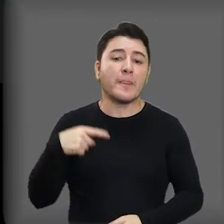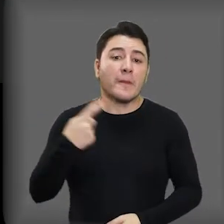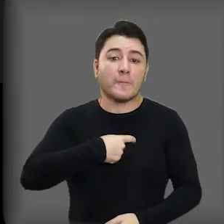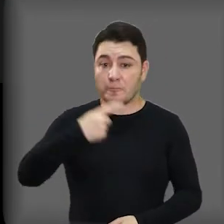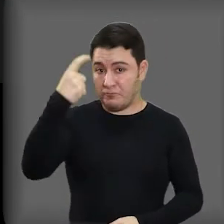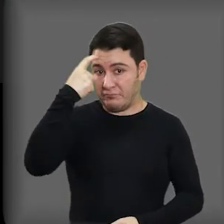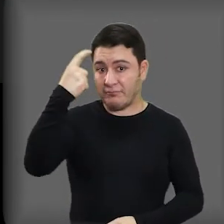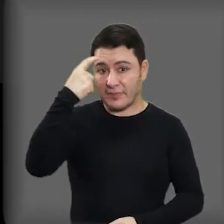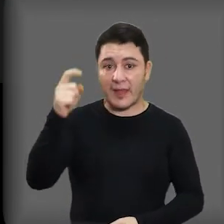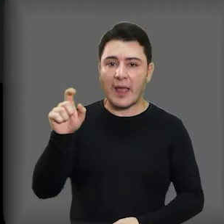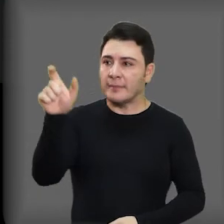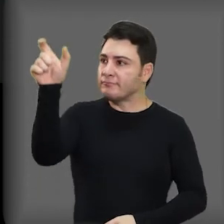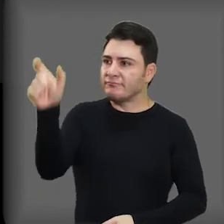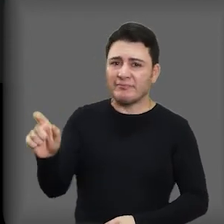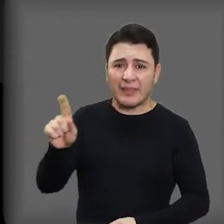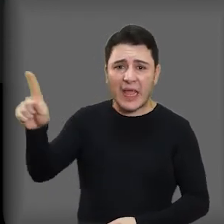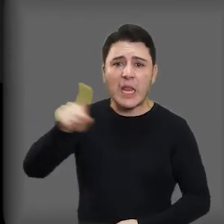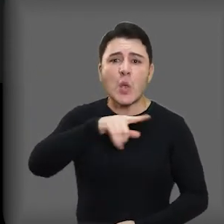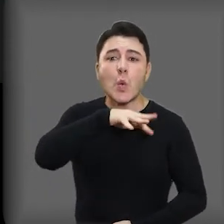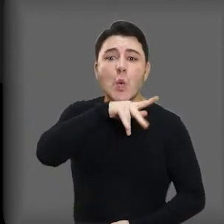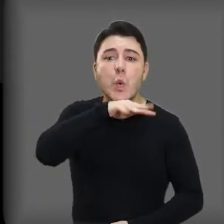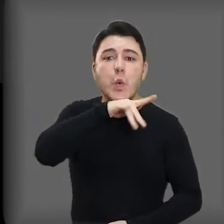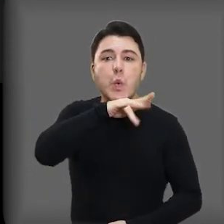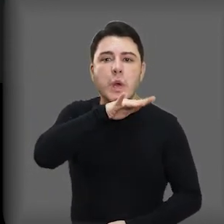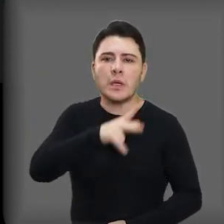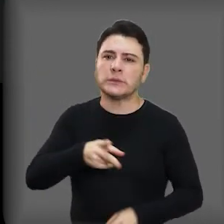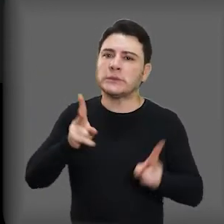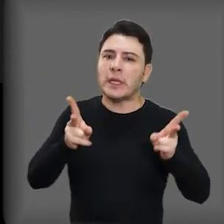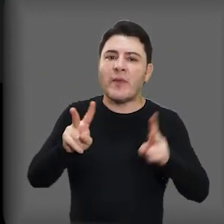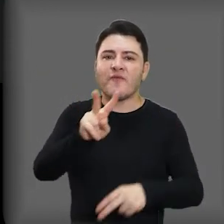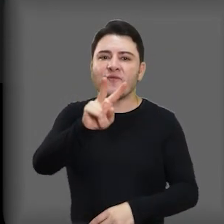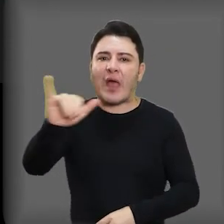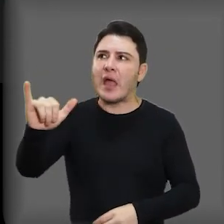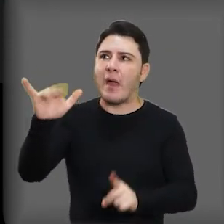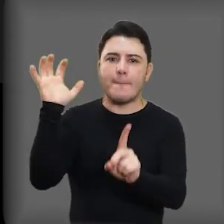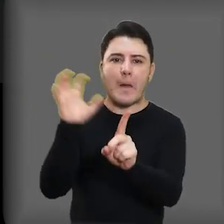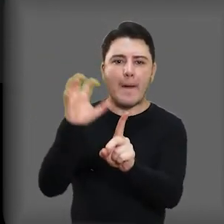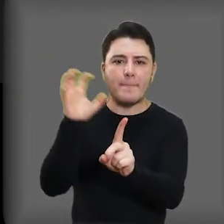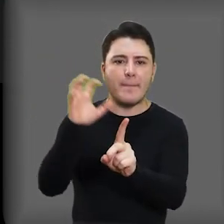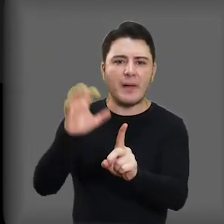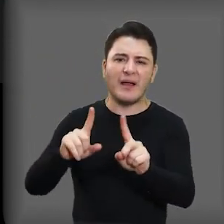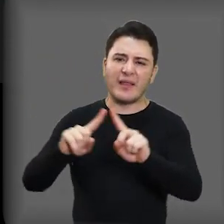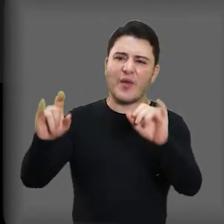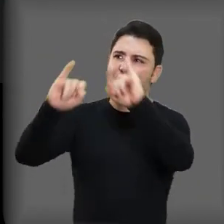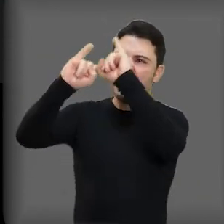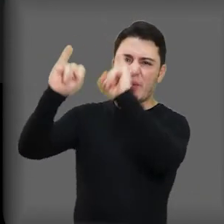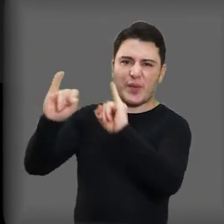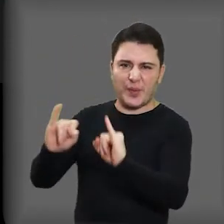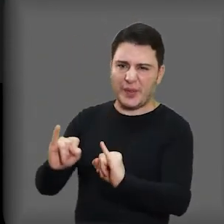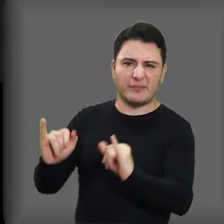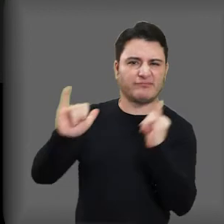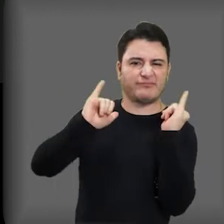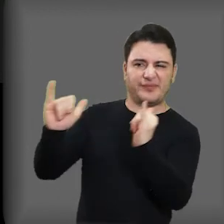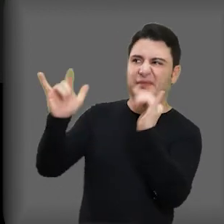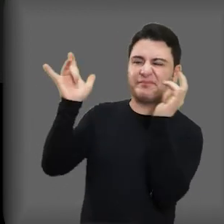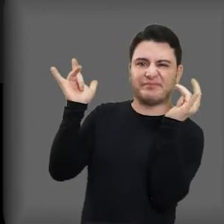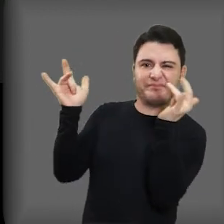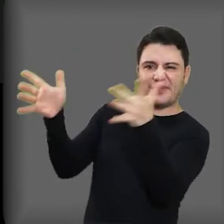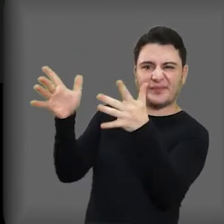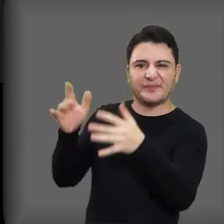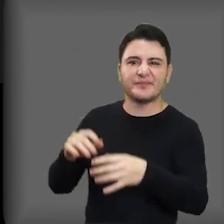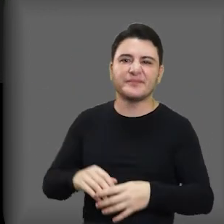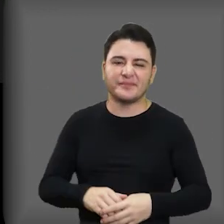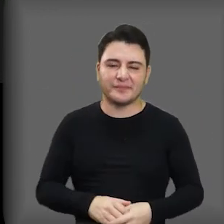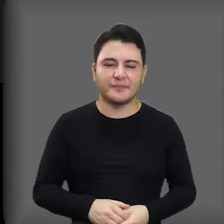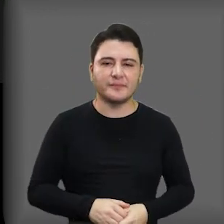órbita para virar satélite. Não, imagina, gente, satélite, aquela Grégora vai ficar ali, aquele espírito ruim rodando em cima da